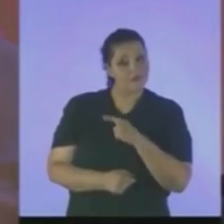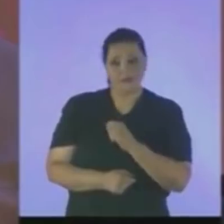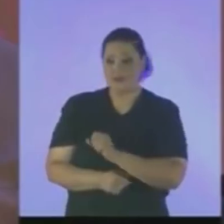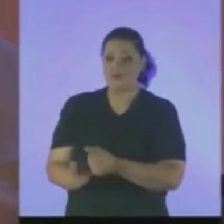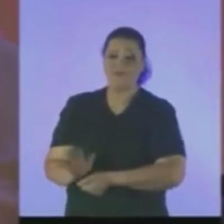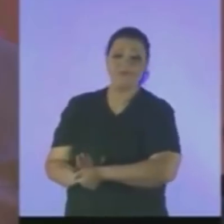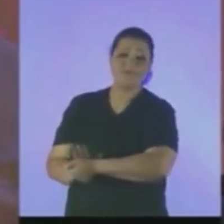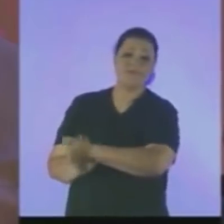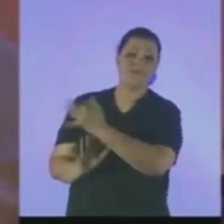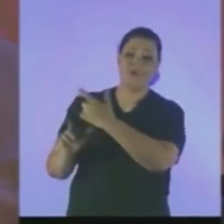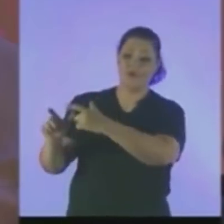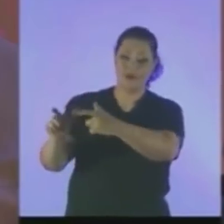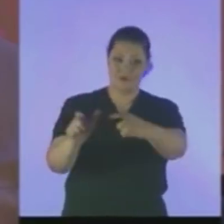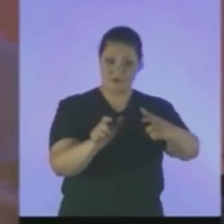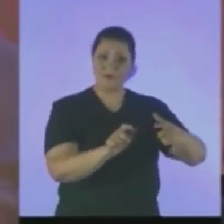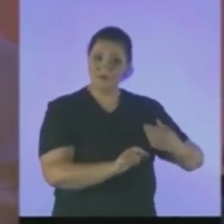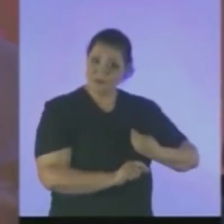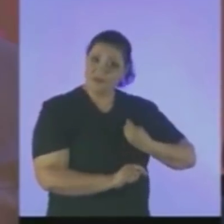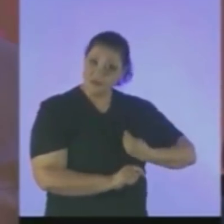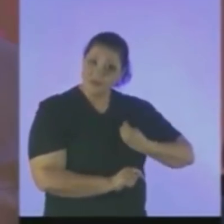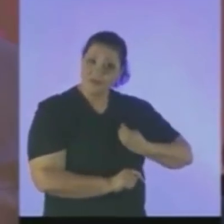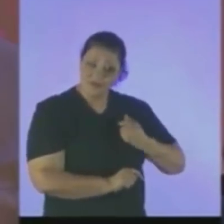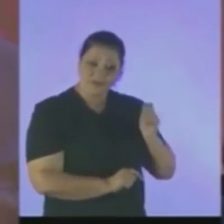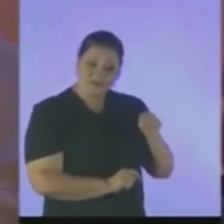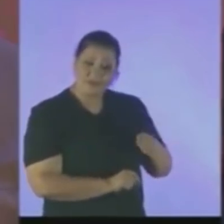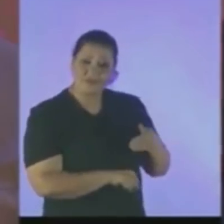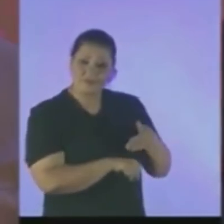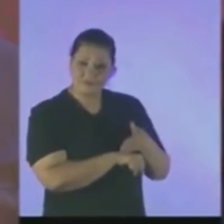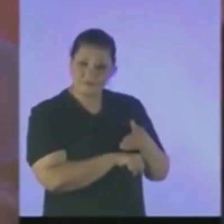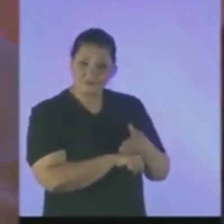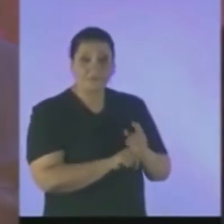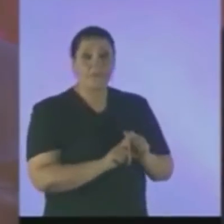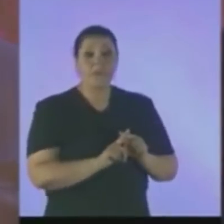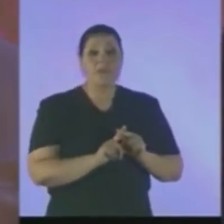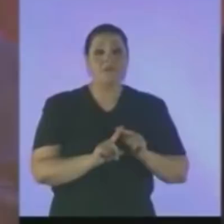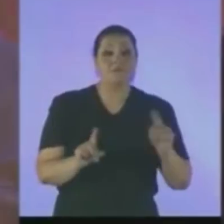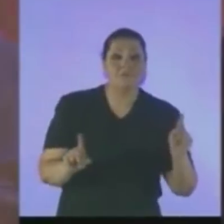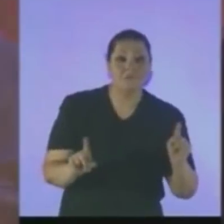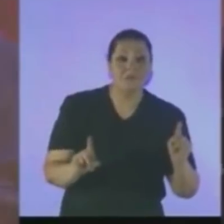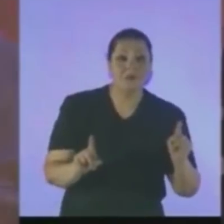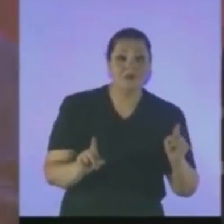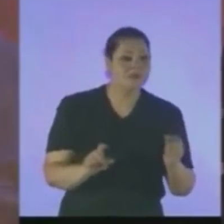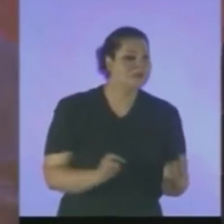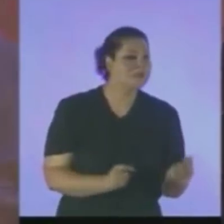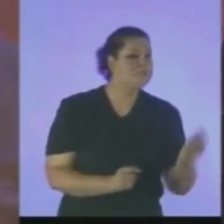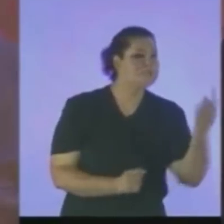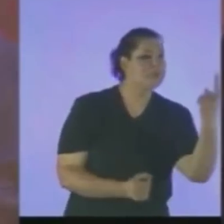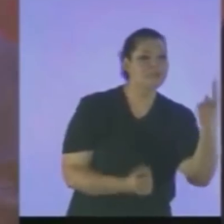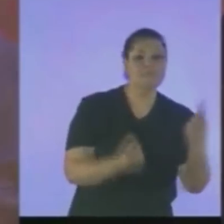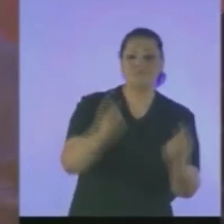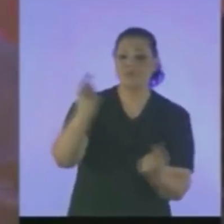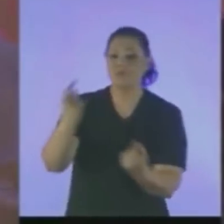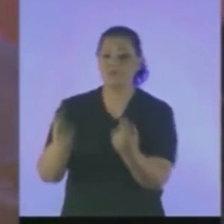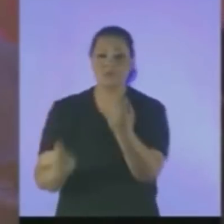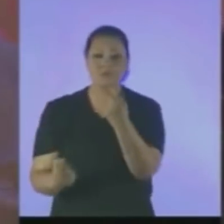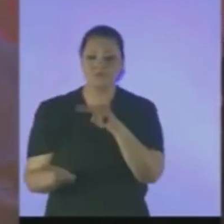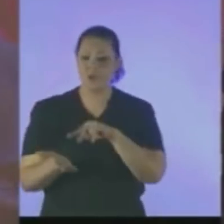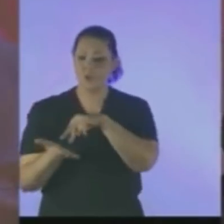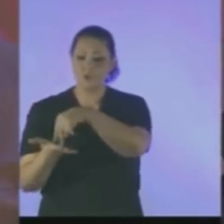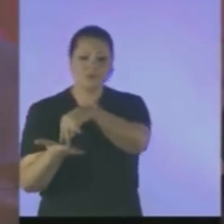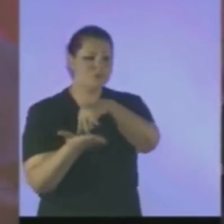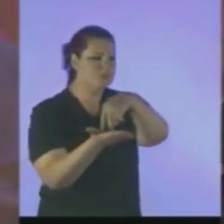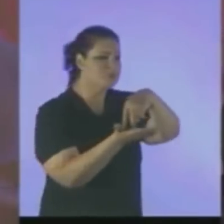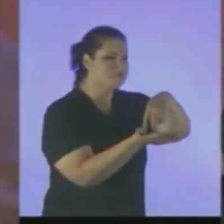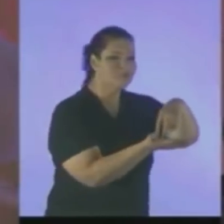lugares Para vossa presença Porém as vozes Que se levantam Dominadas